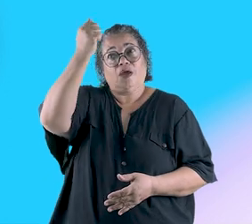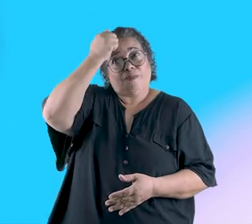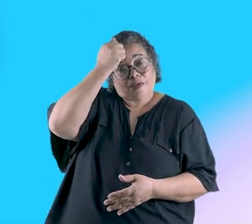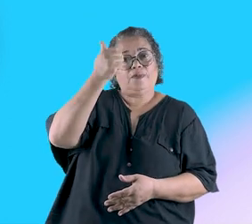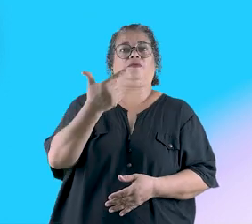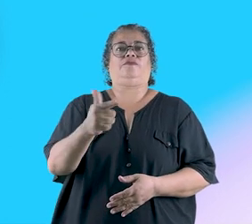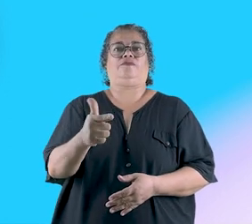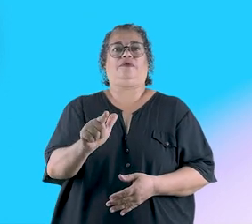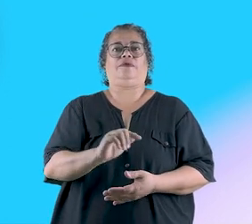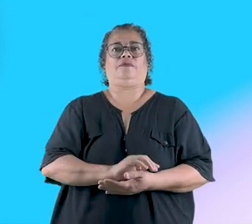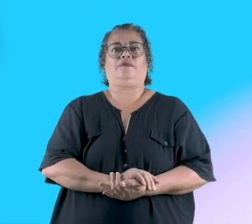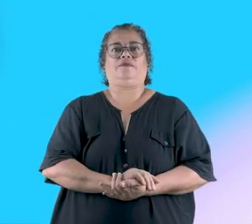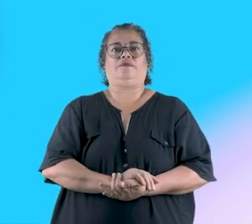arrependa depois.